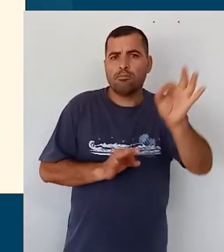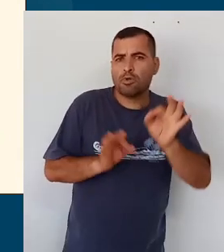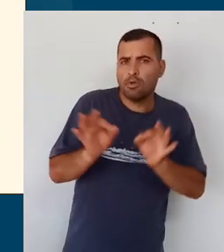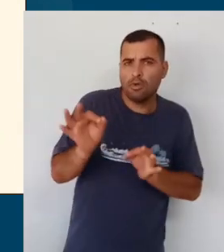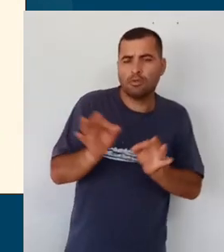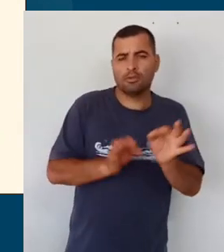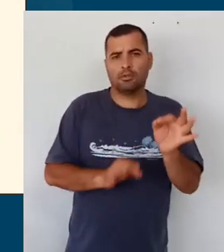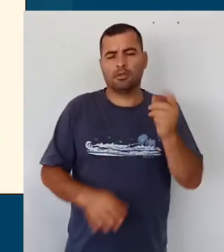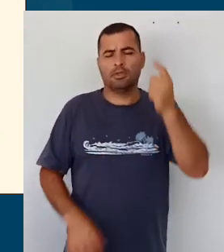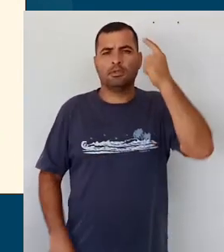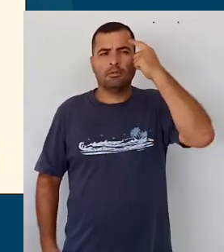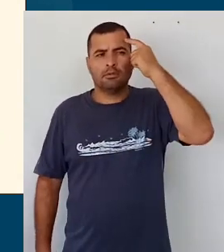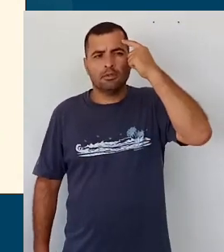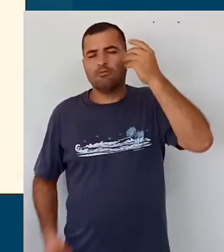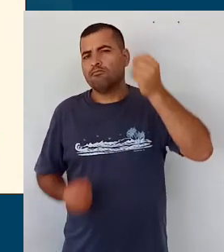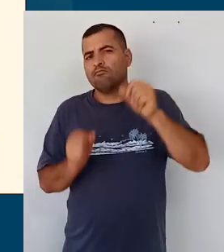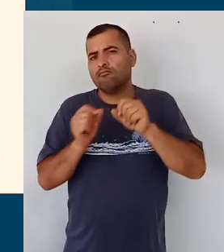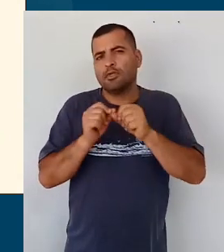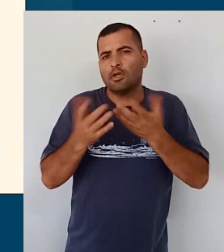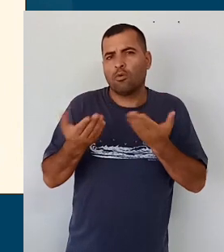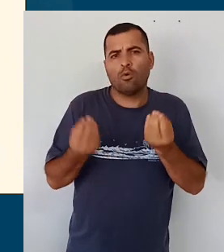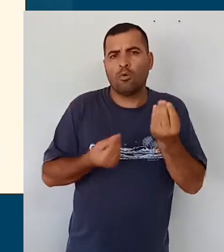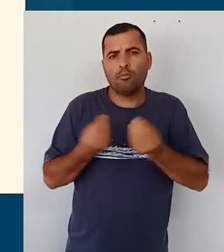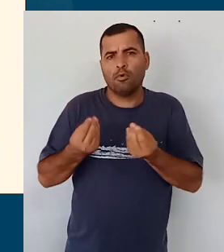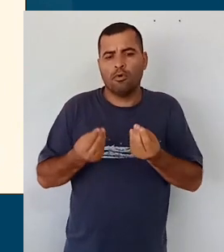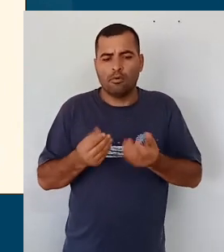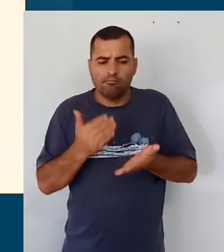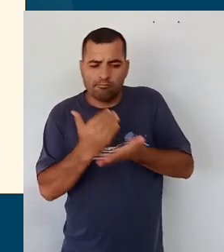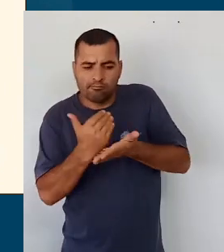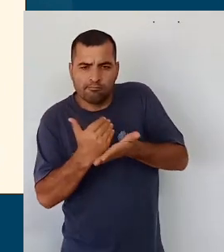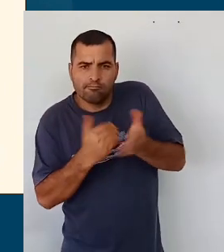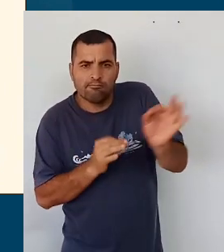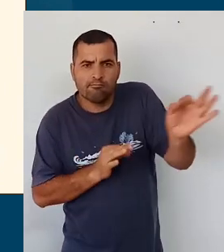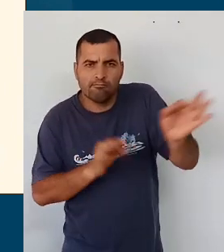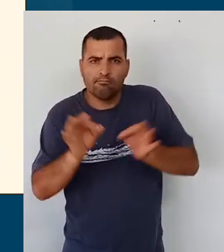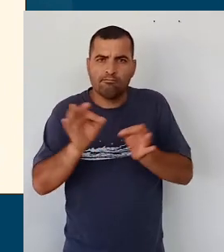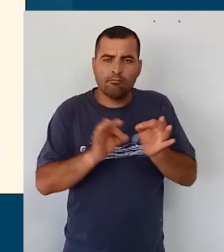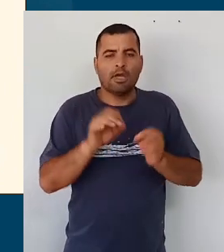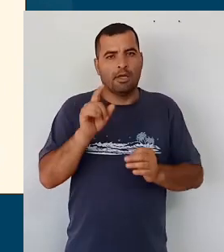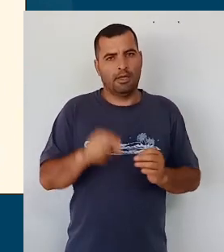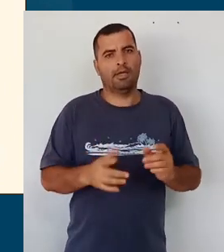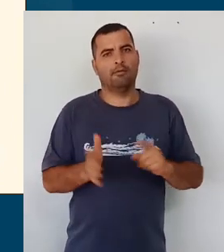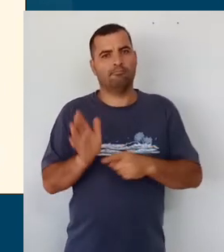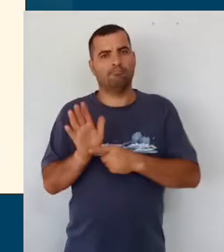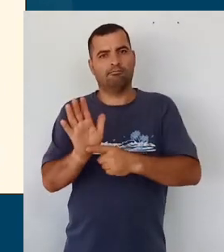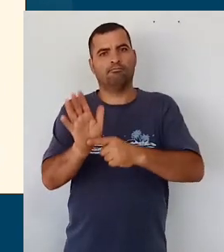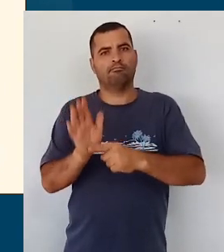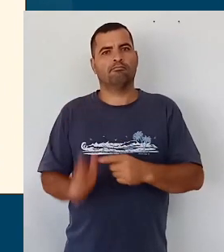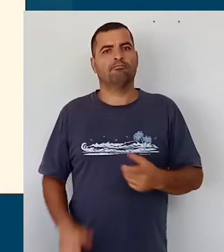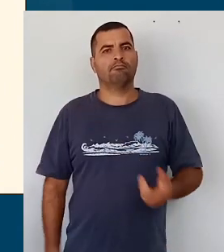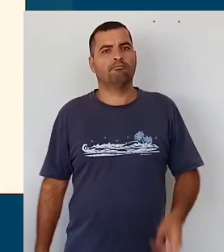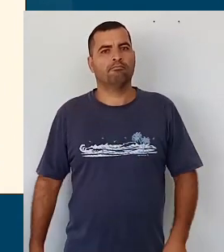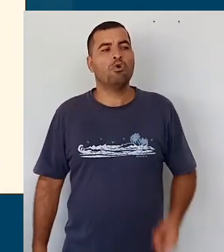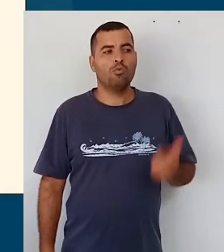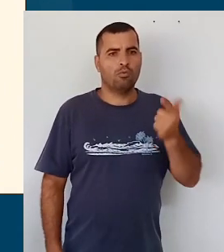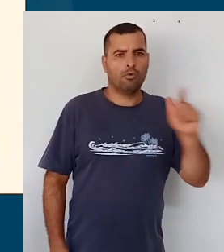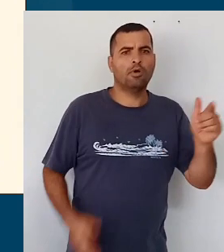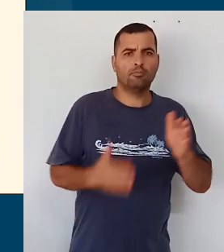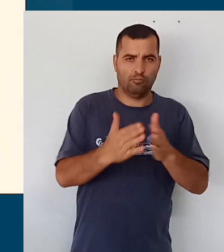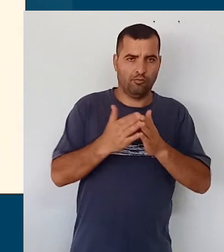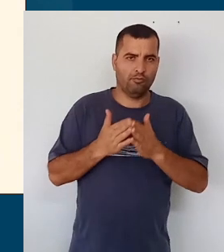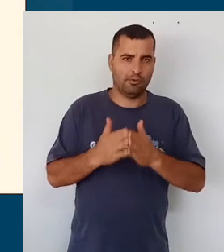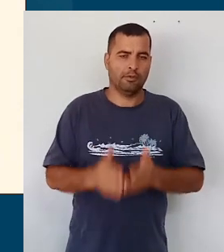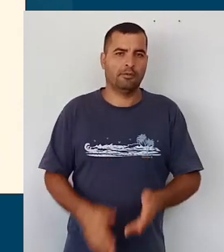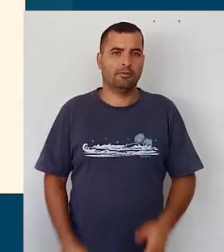pensar como você pode fazer o planejamento. que é o próximo item, pode passar a próxima imagem, por